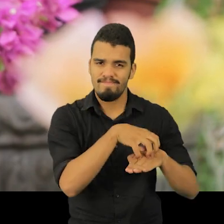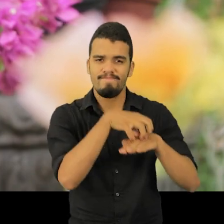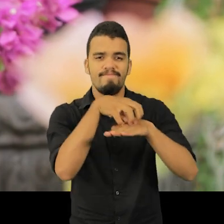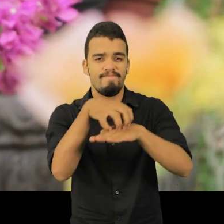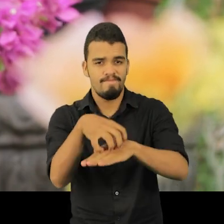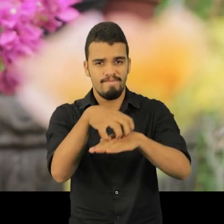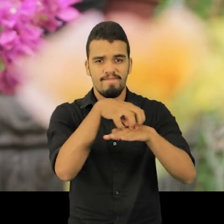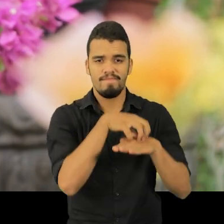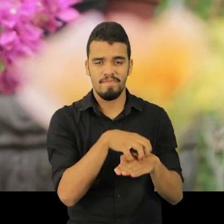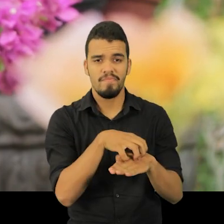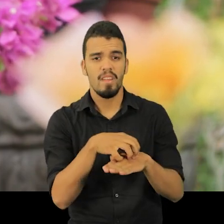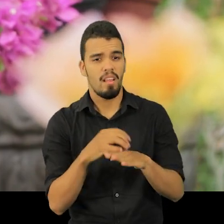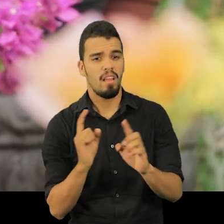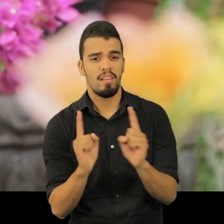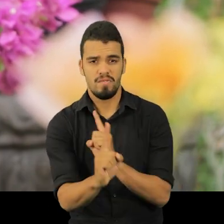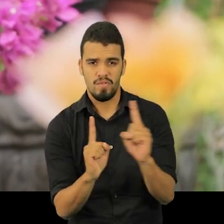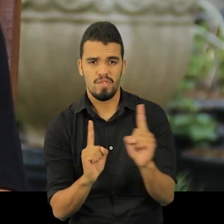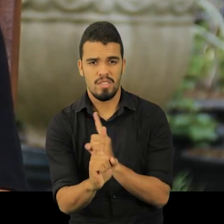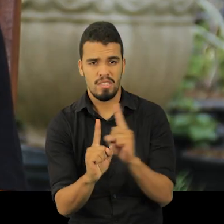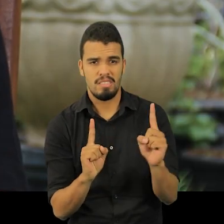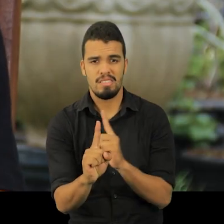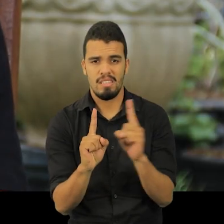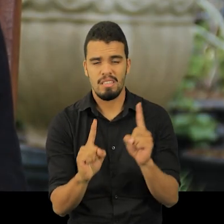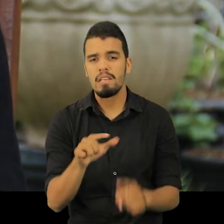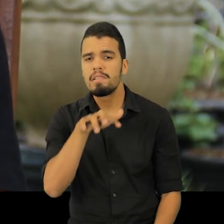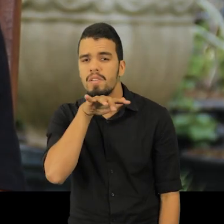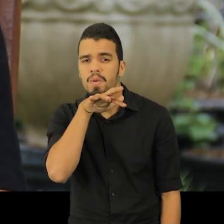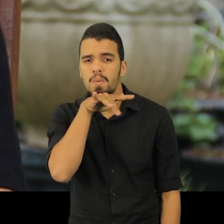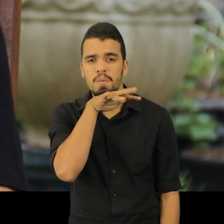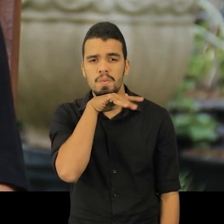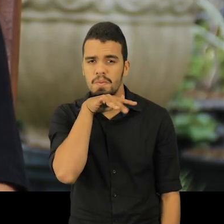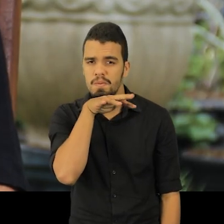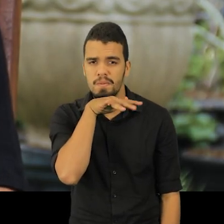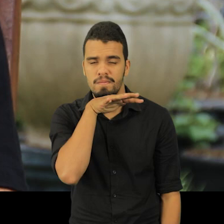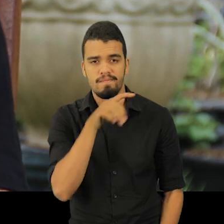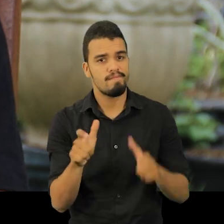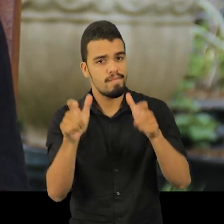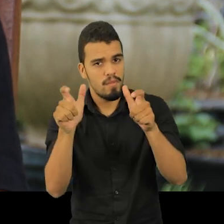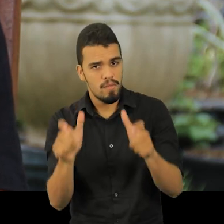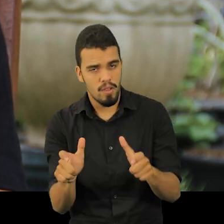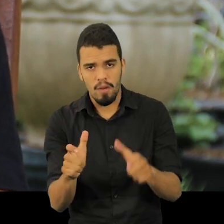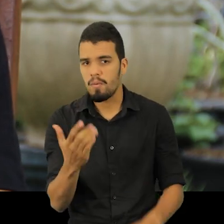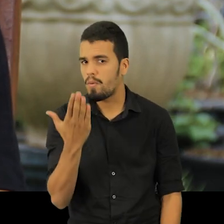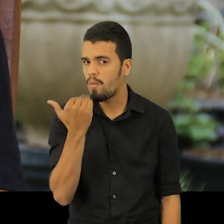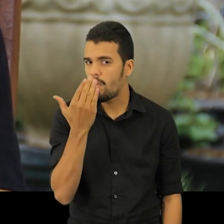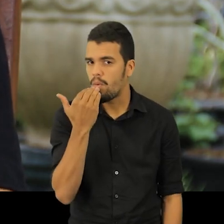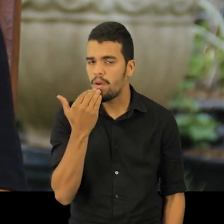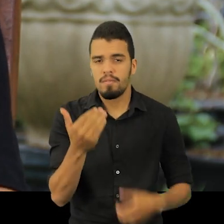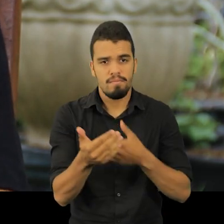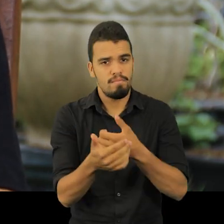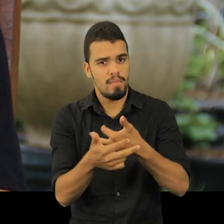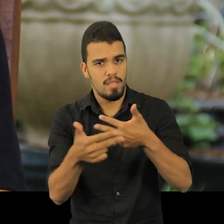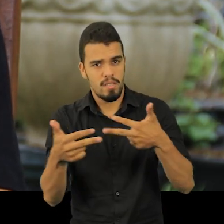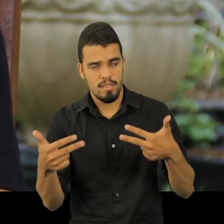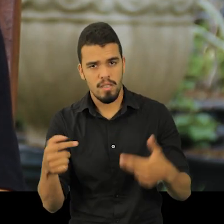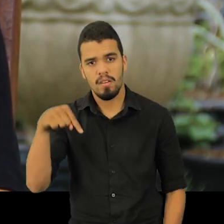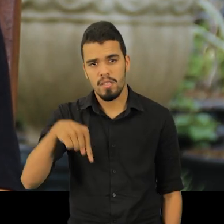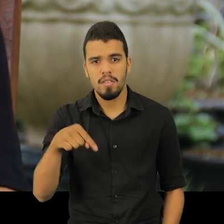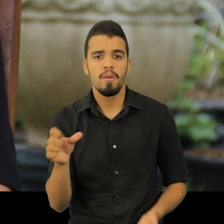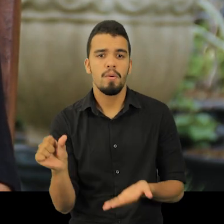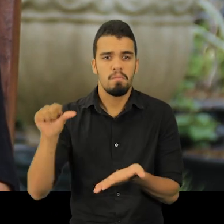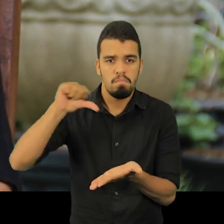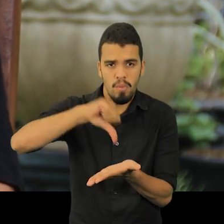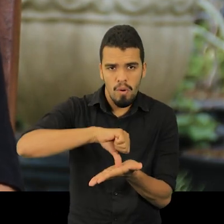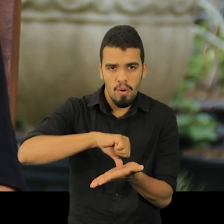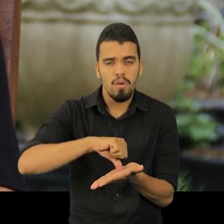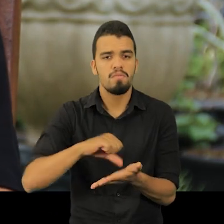transporte, as estradas que eram ruins, local para alimentação, aqui no Polo em Alta